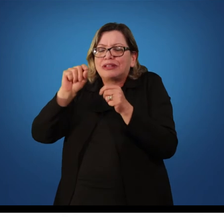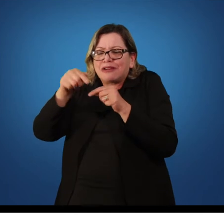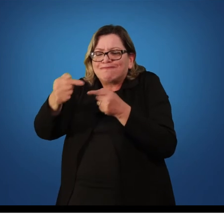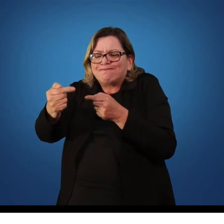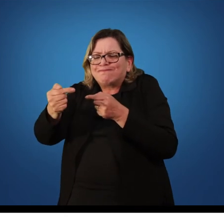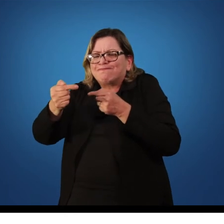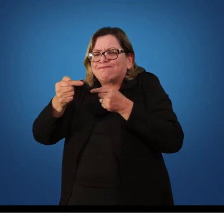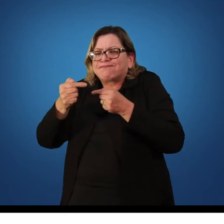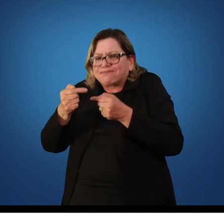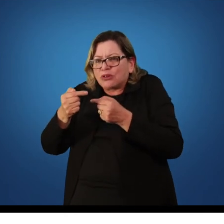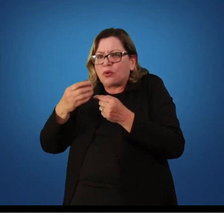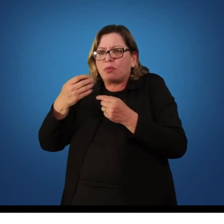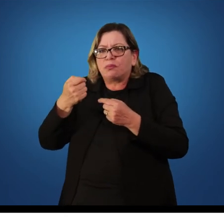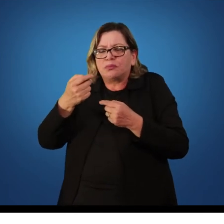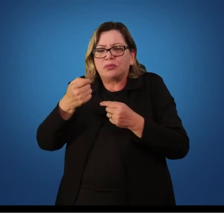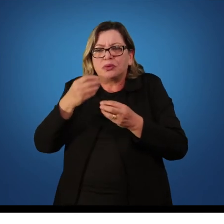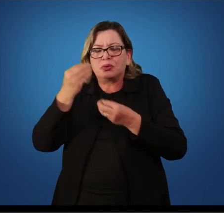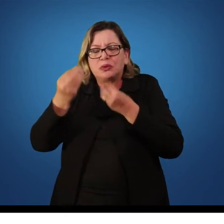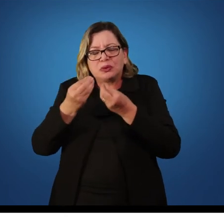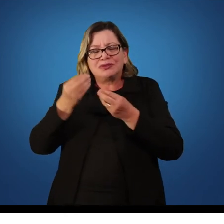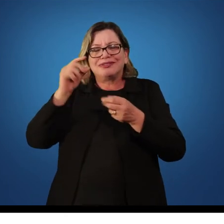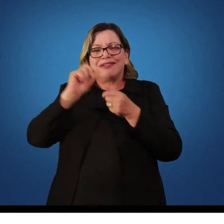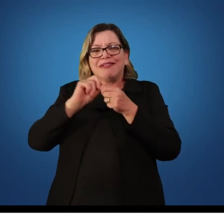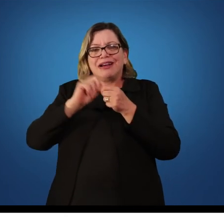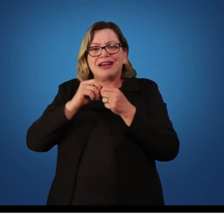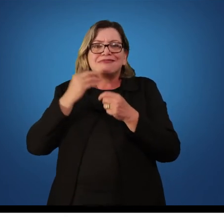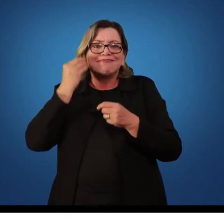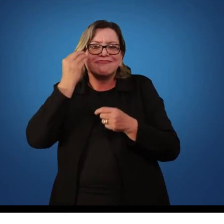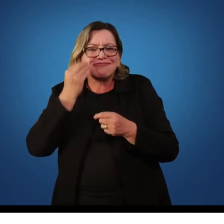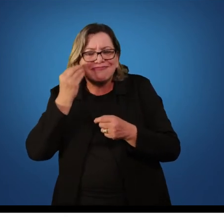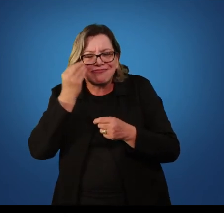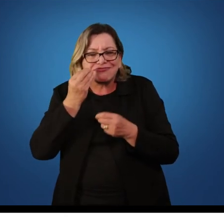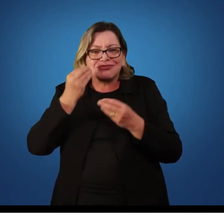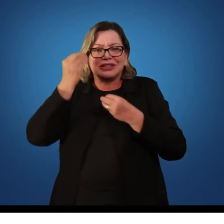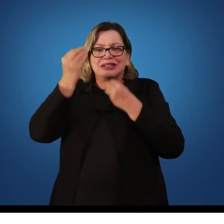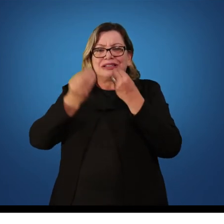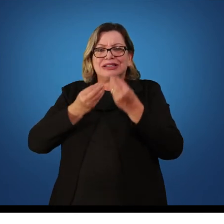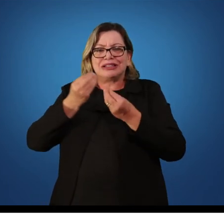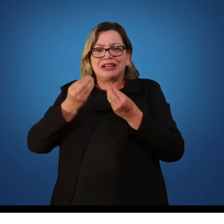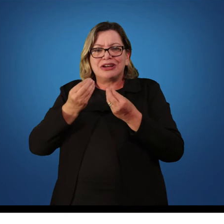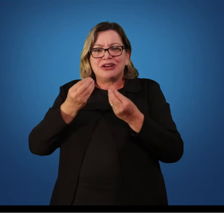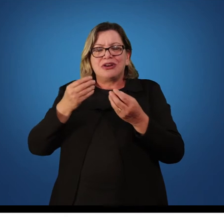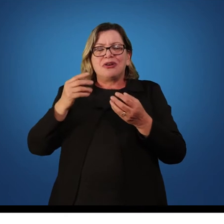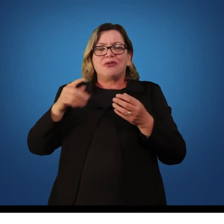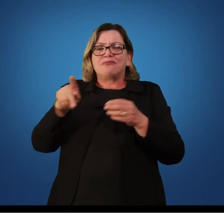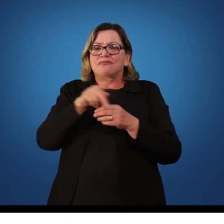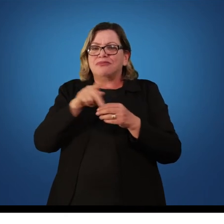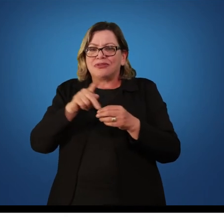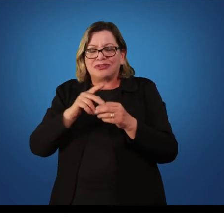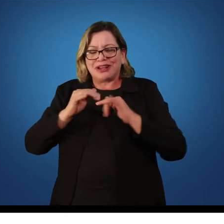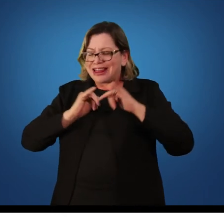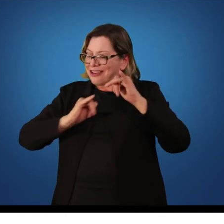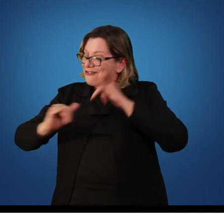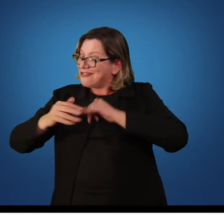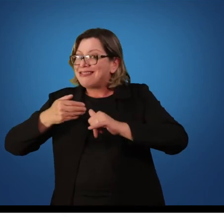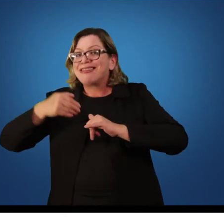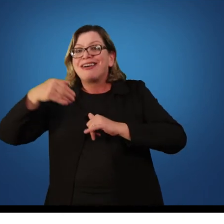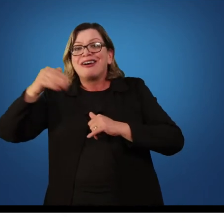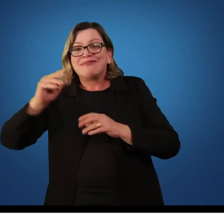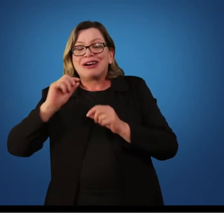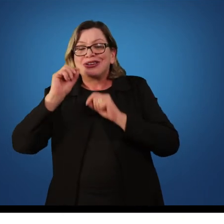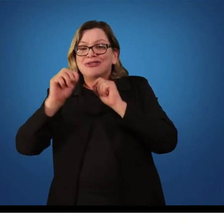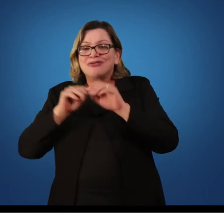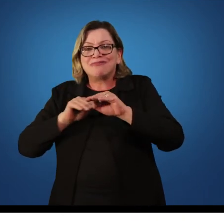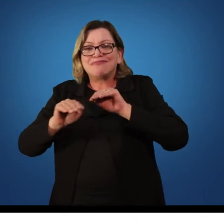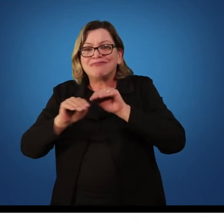diminuir a distância entre uma passada e outra. Então, ele dá mais informações acerca do